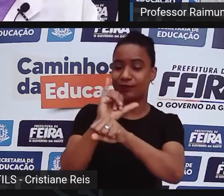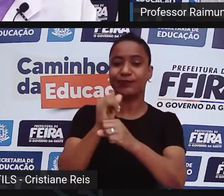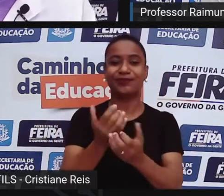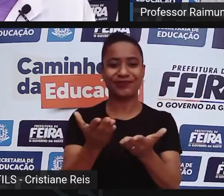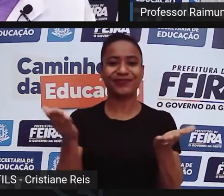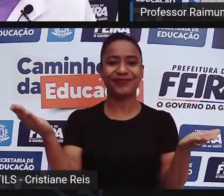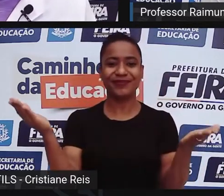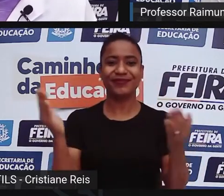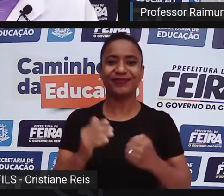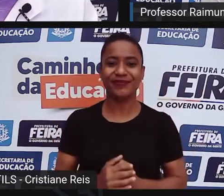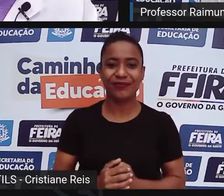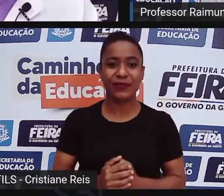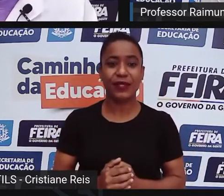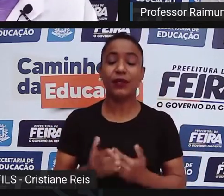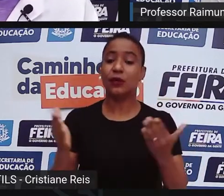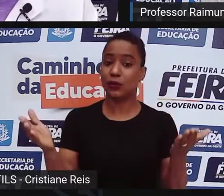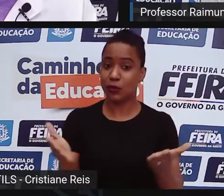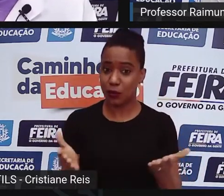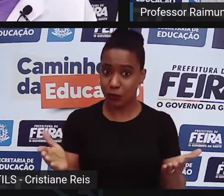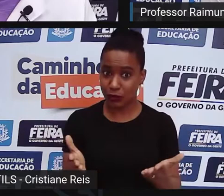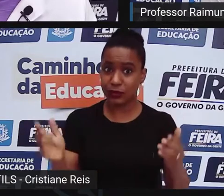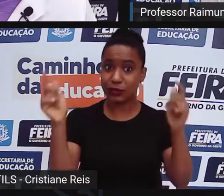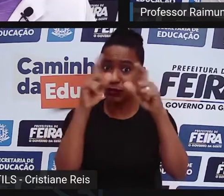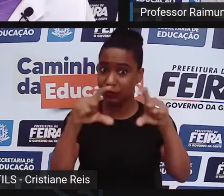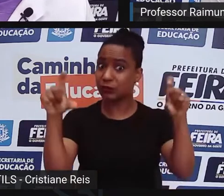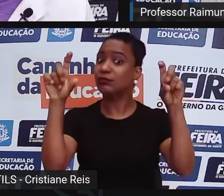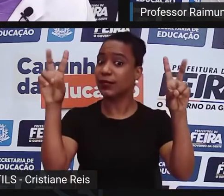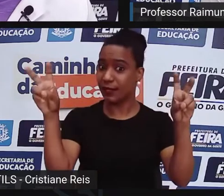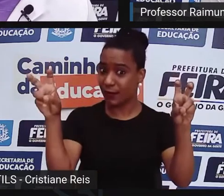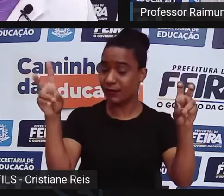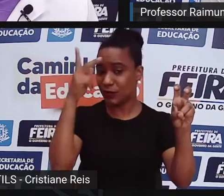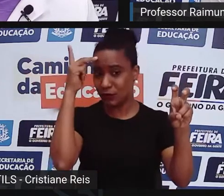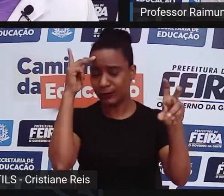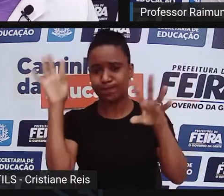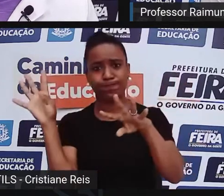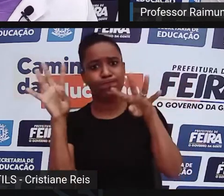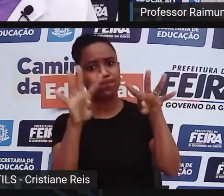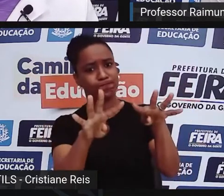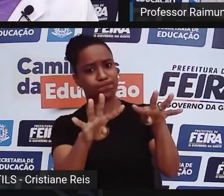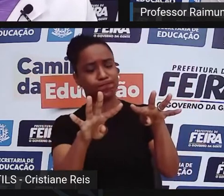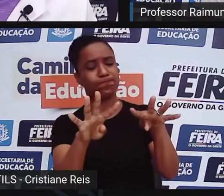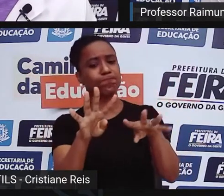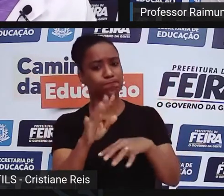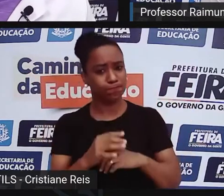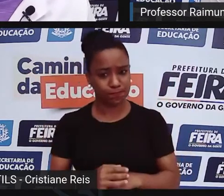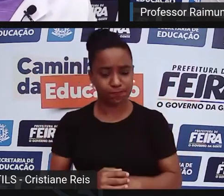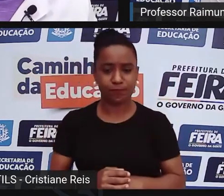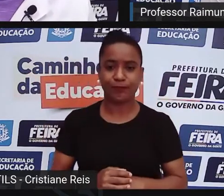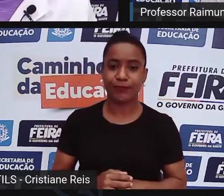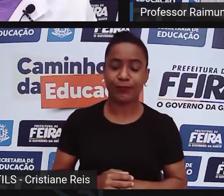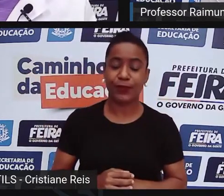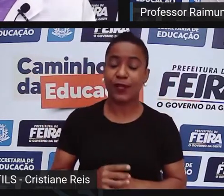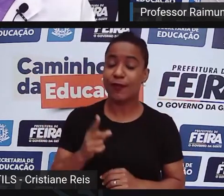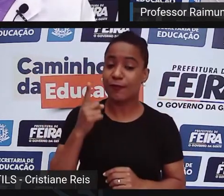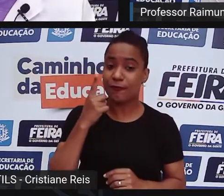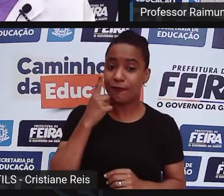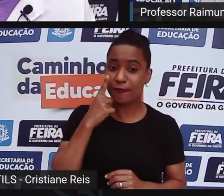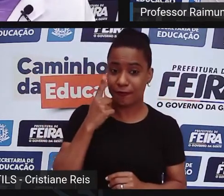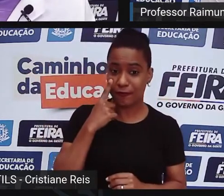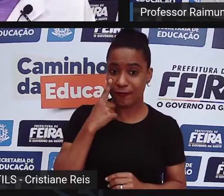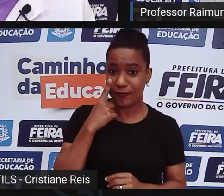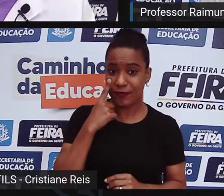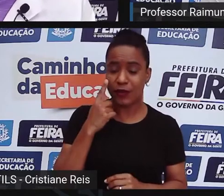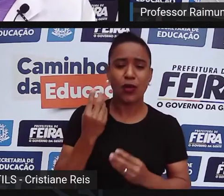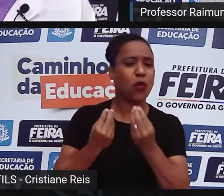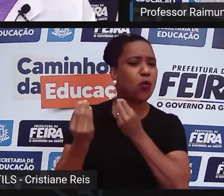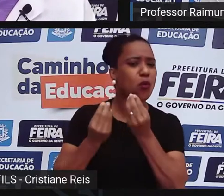tem aqui a oportunidade de levar esse tema para muita gente. O senhor pode contar para a gente um pouquinho sobre a história